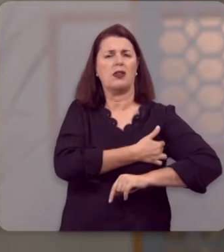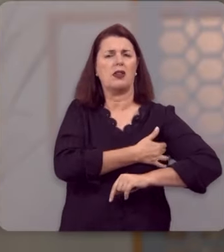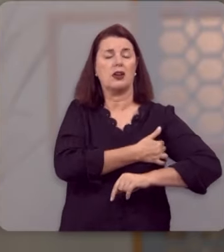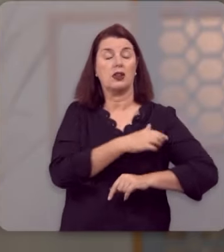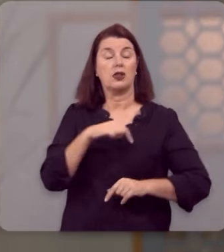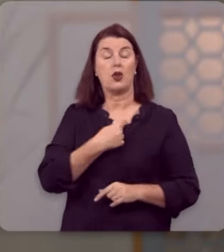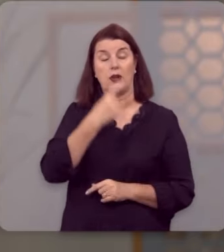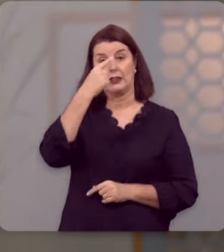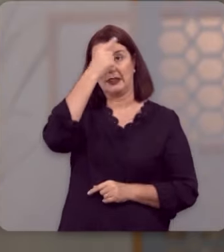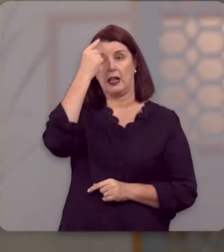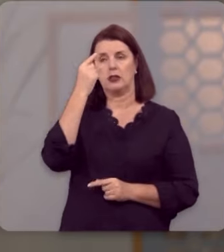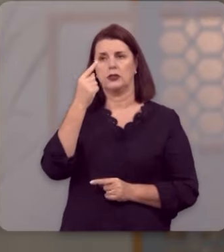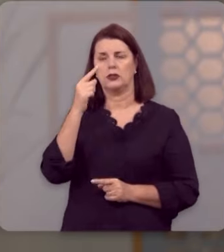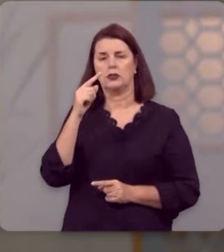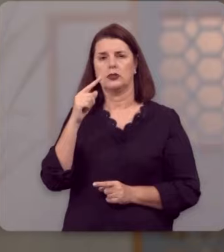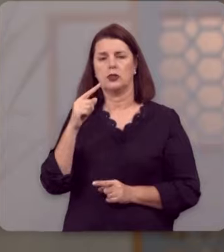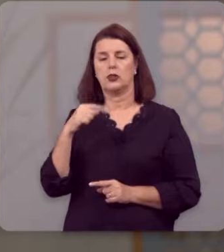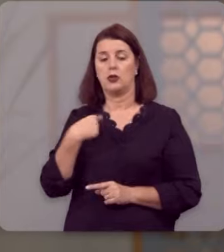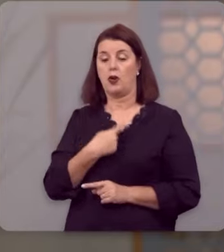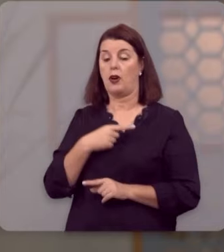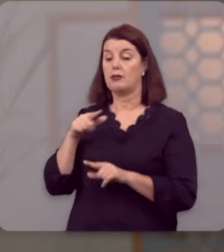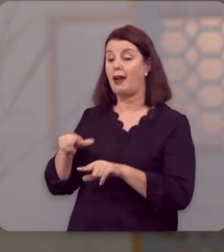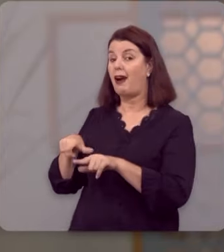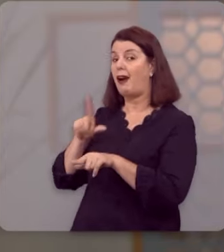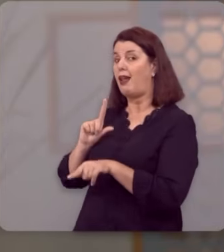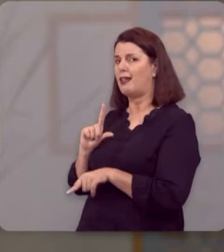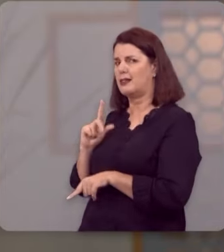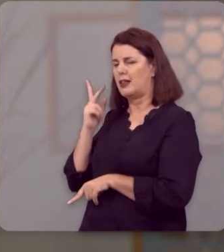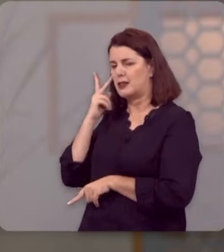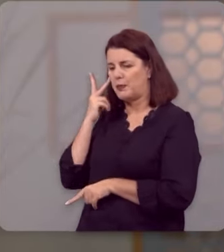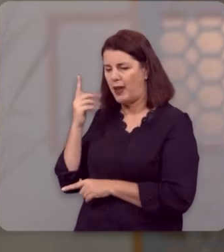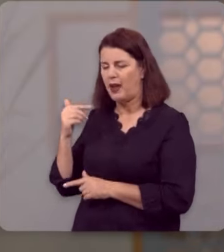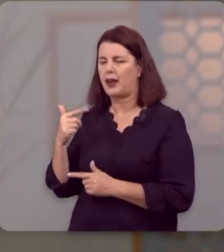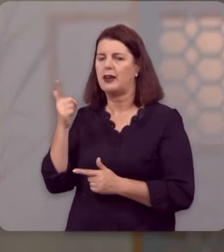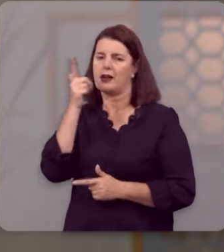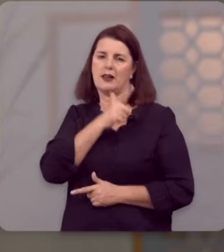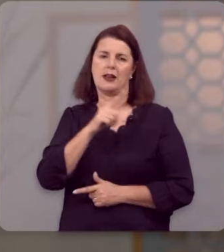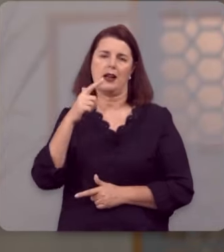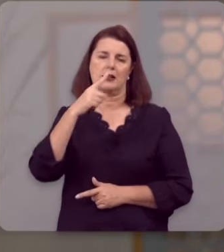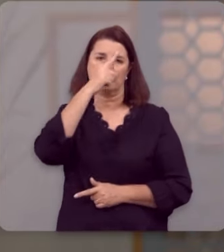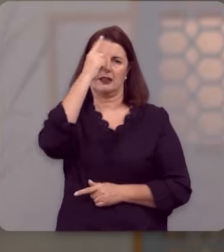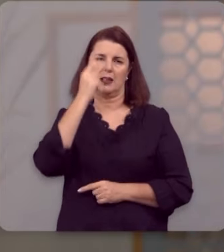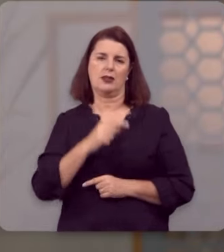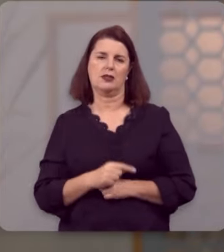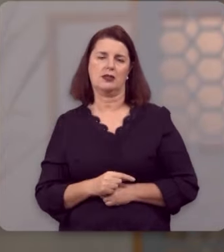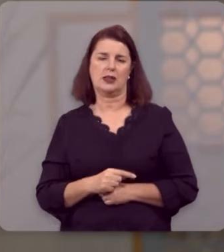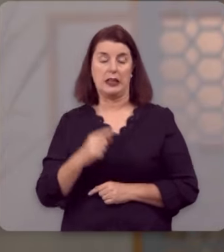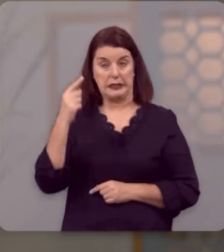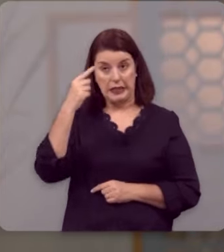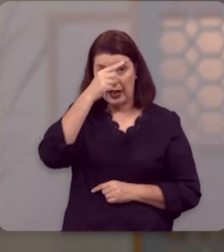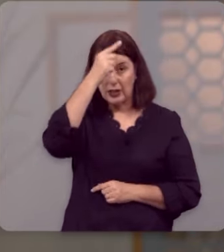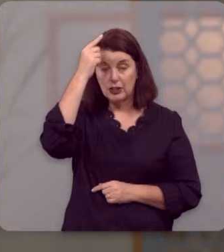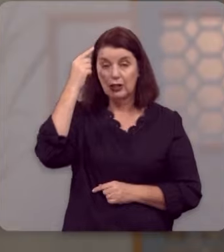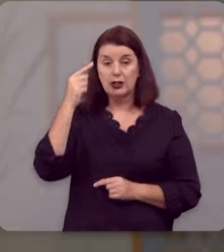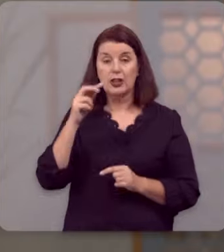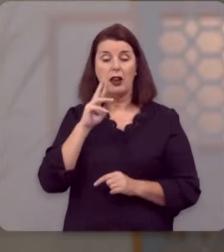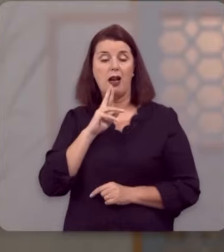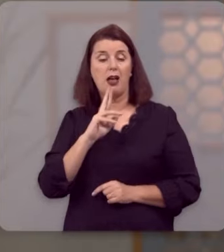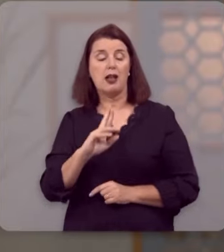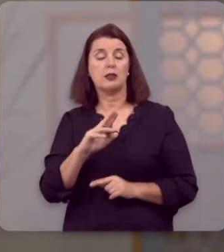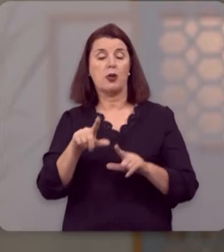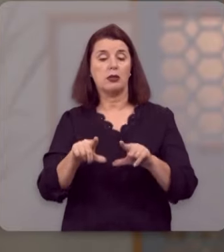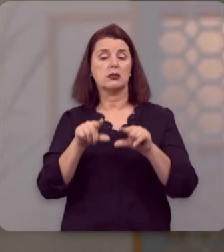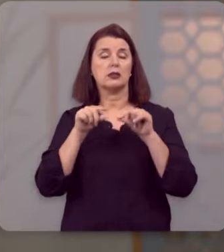santos, fomos escolhidos em Cristo, antes da fundação do mundo, para sermos santos. De tal maneira que a santidade é